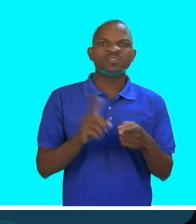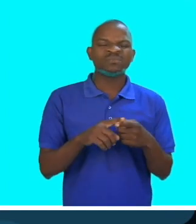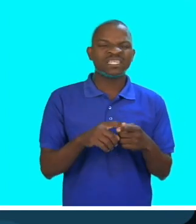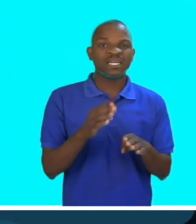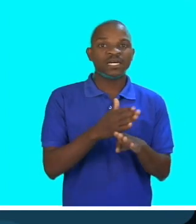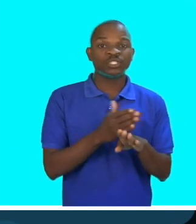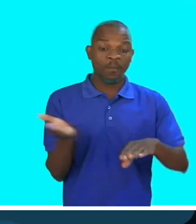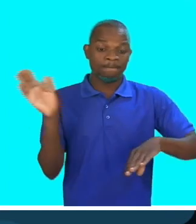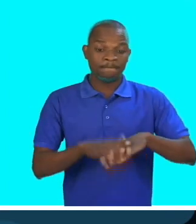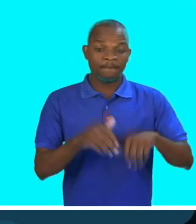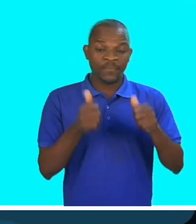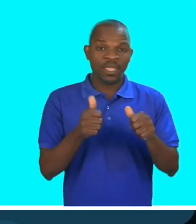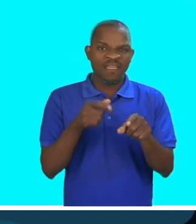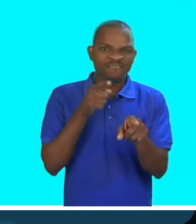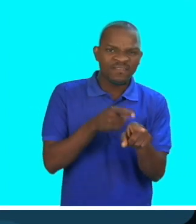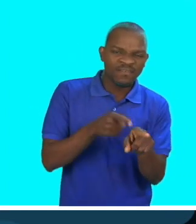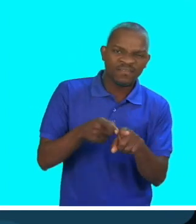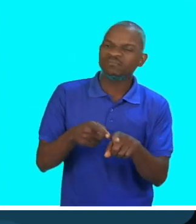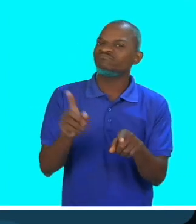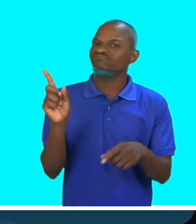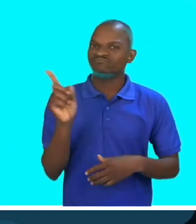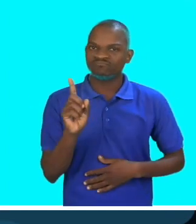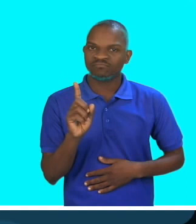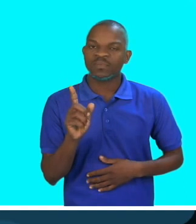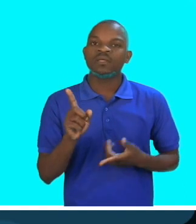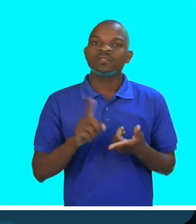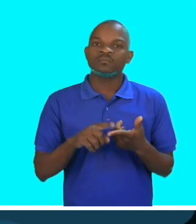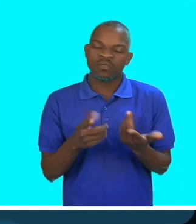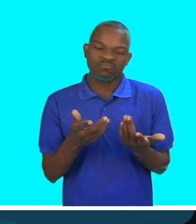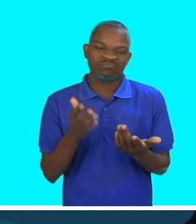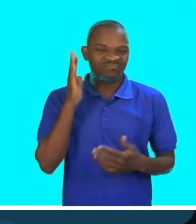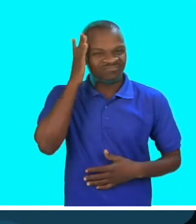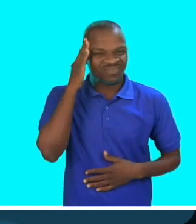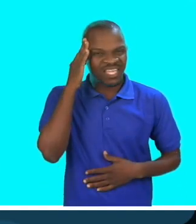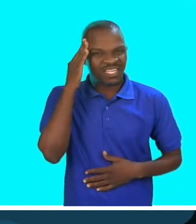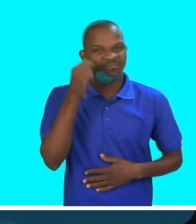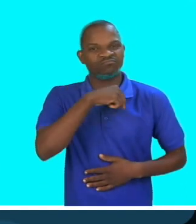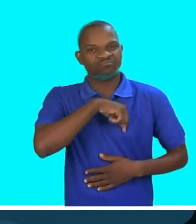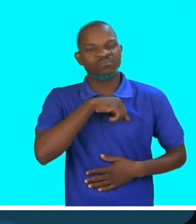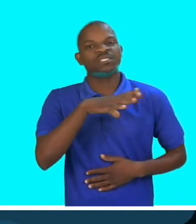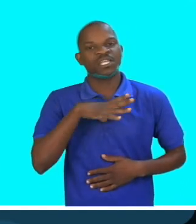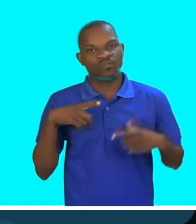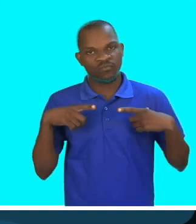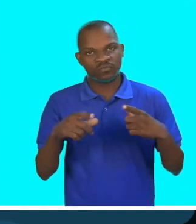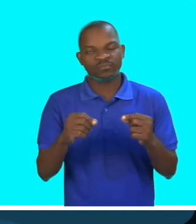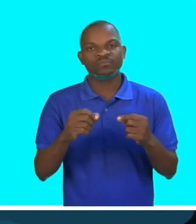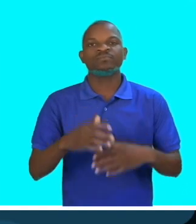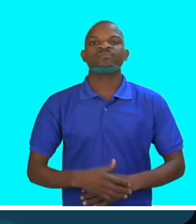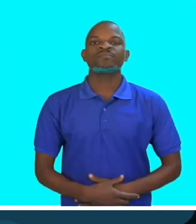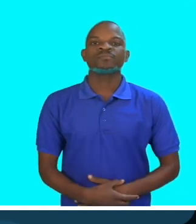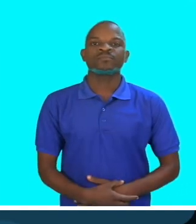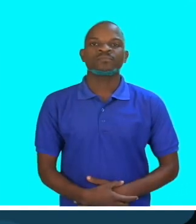toda, o esqueleto e comecei a projetar. Na altura eu não soldava, entendia um pouco da mecânica